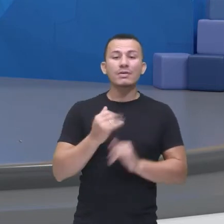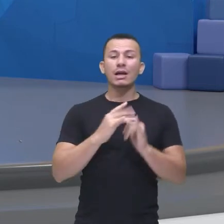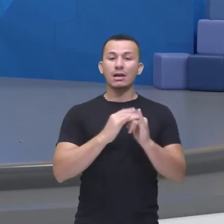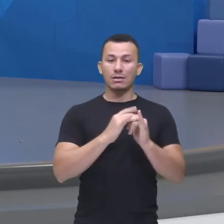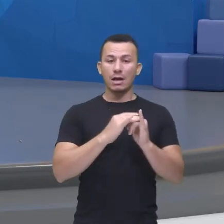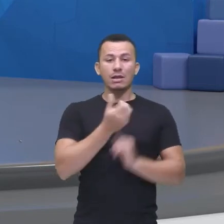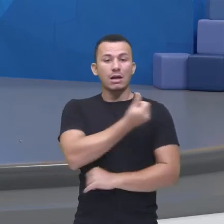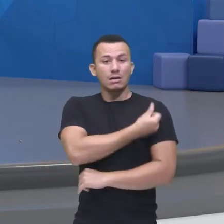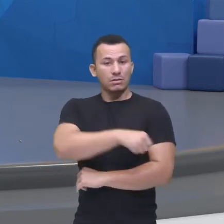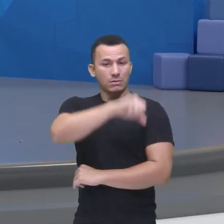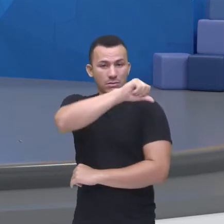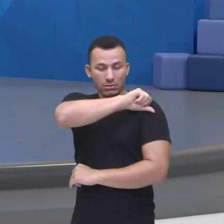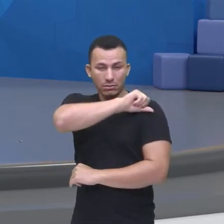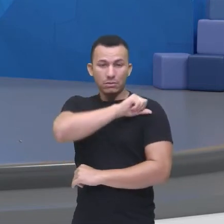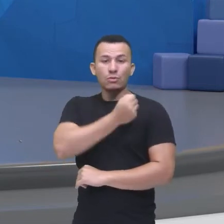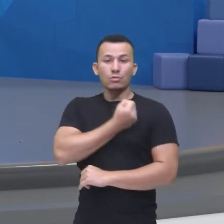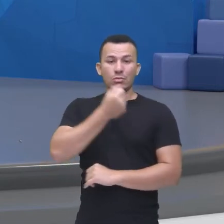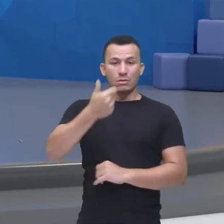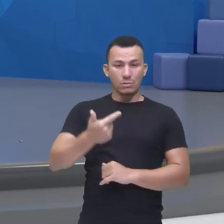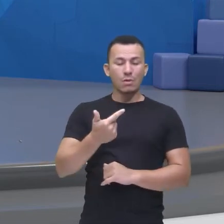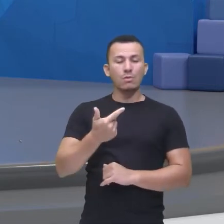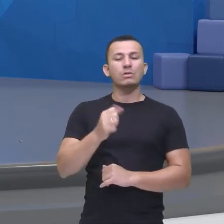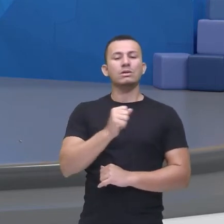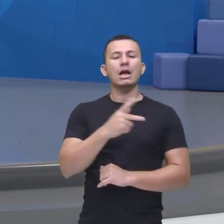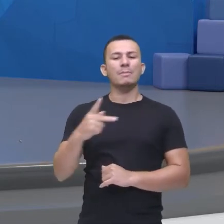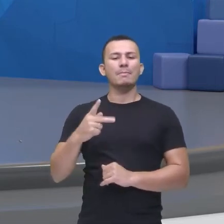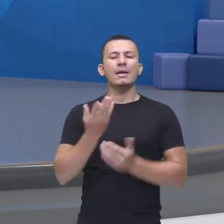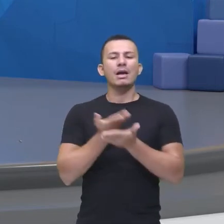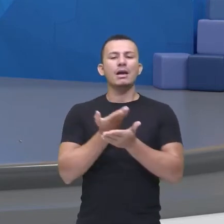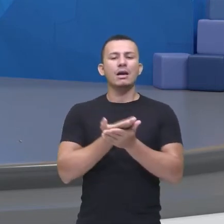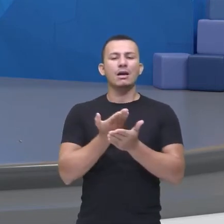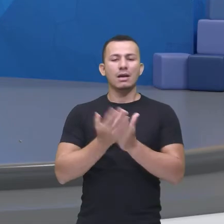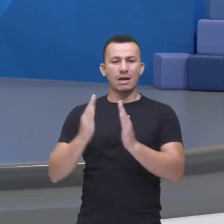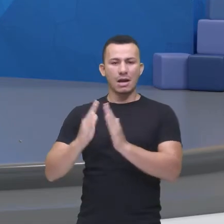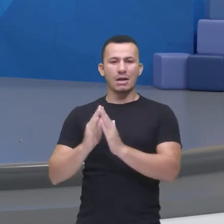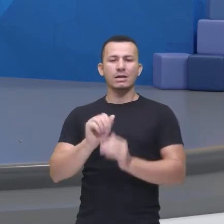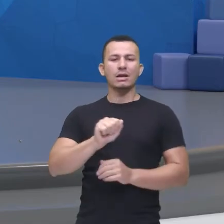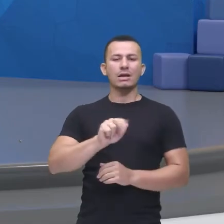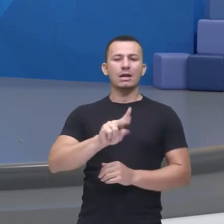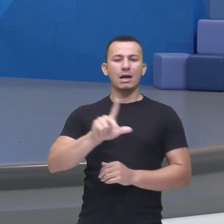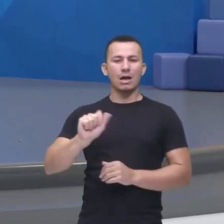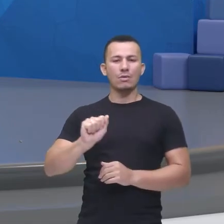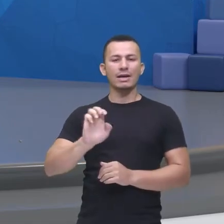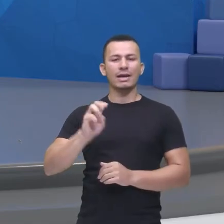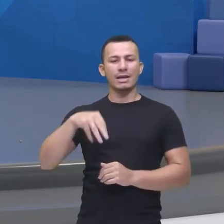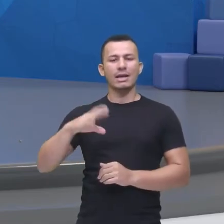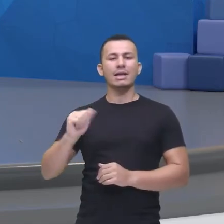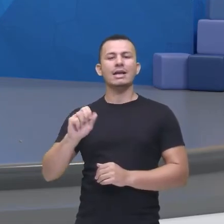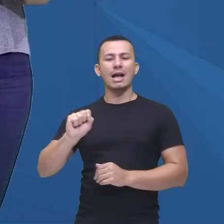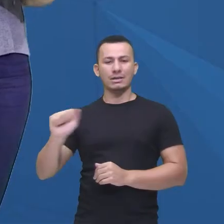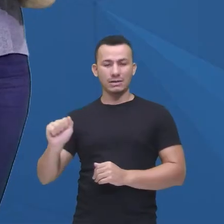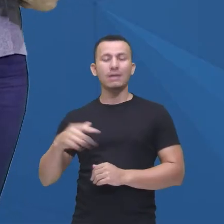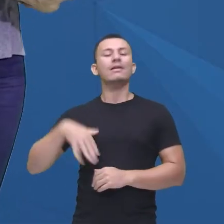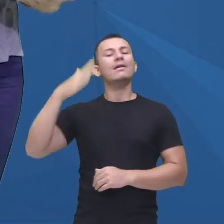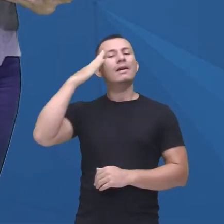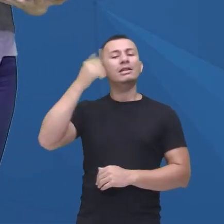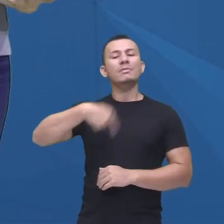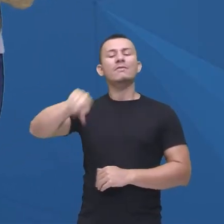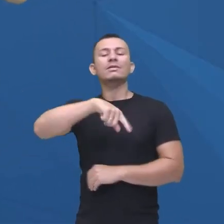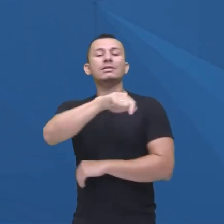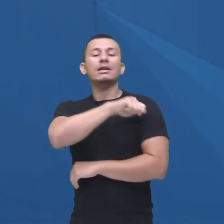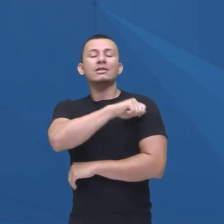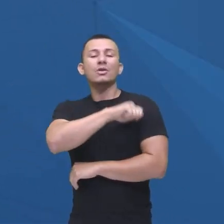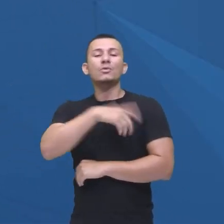Fundamental, canal 2, no aplicativo do Aula em Casa, pra participar, e eu quero saber quem é que vai ganhar,